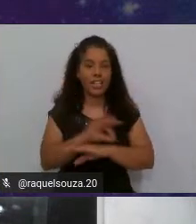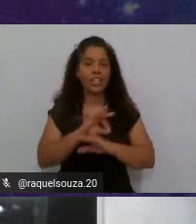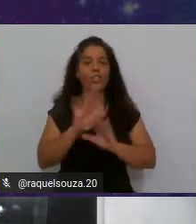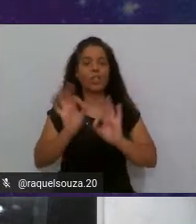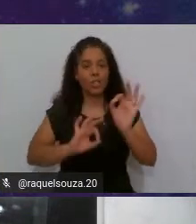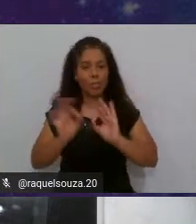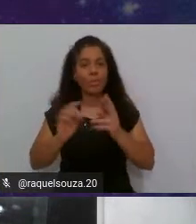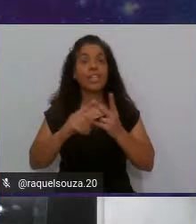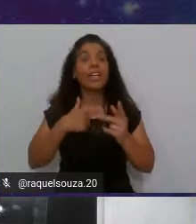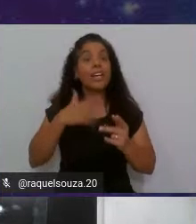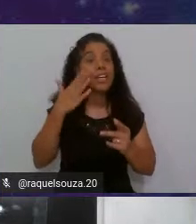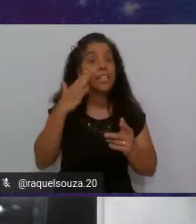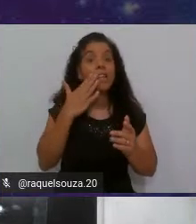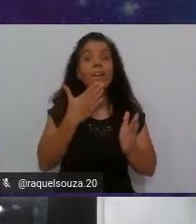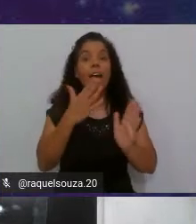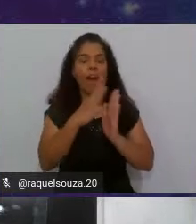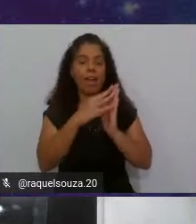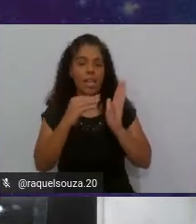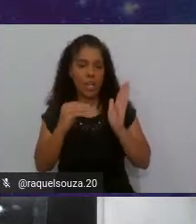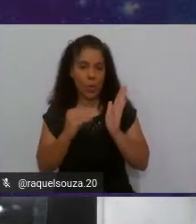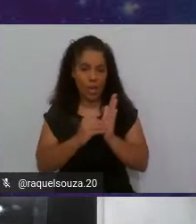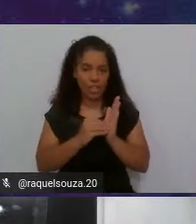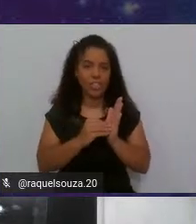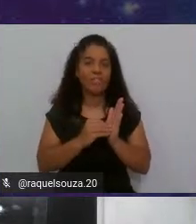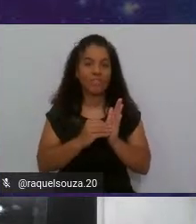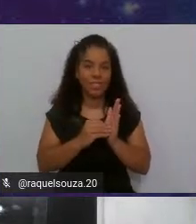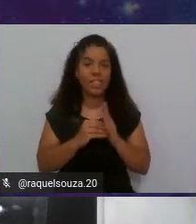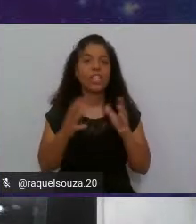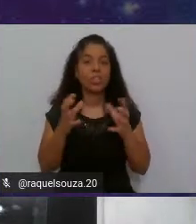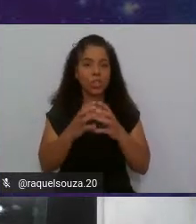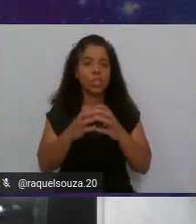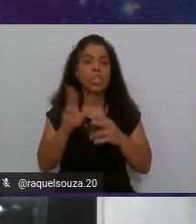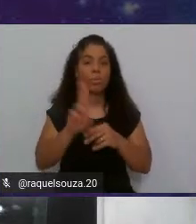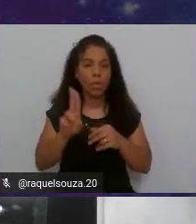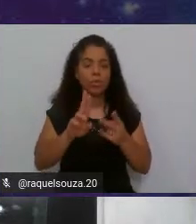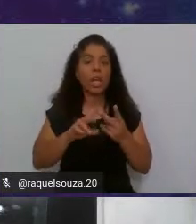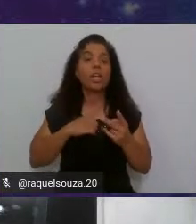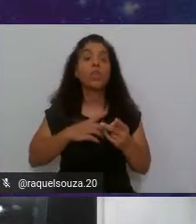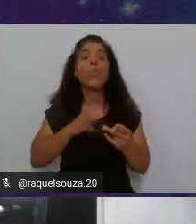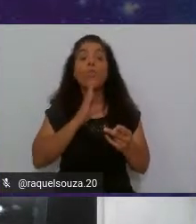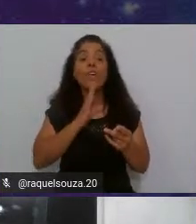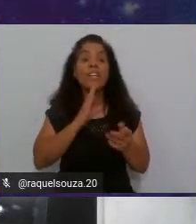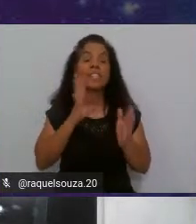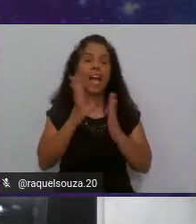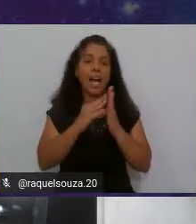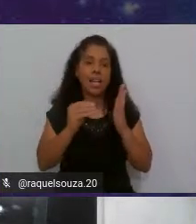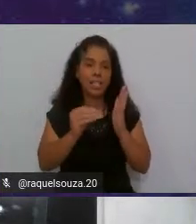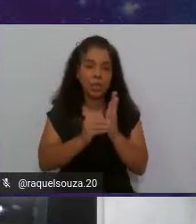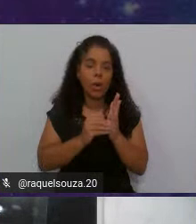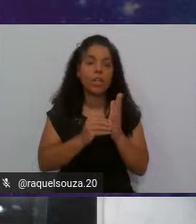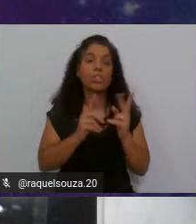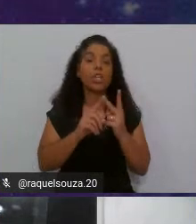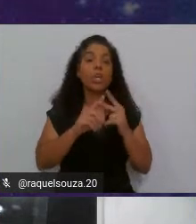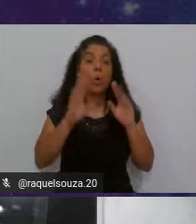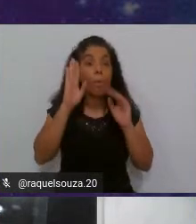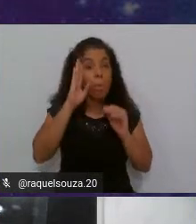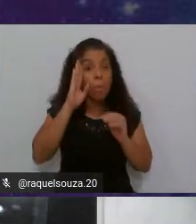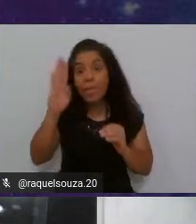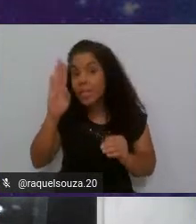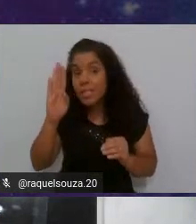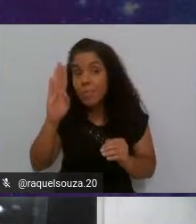entender a linguagem, que o seu time está usando, conhecer da linguagem e o principal,